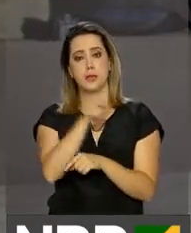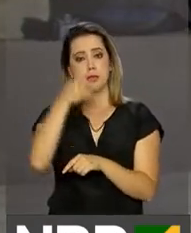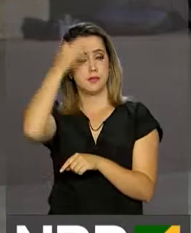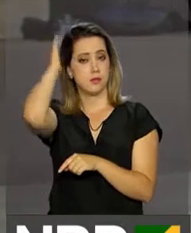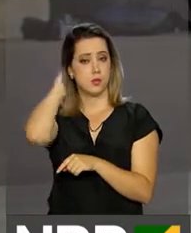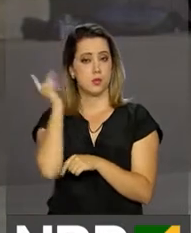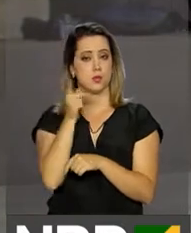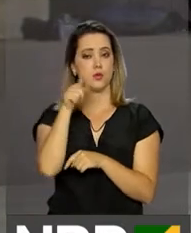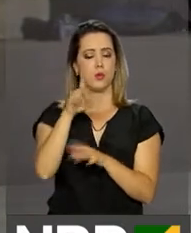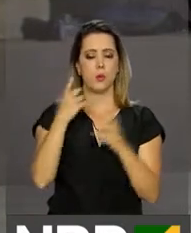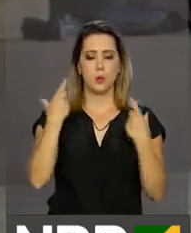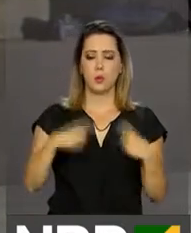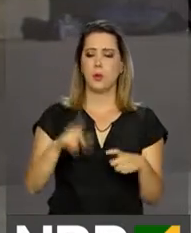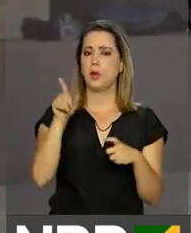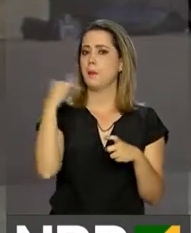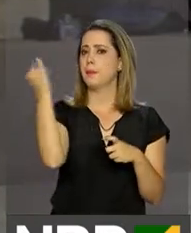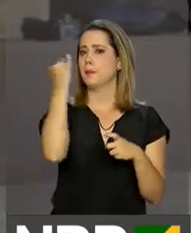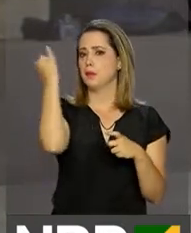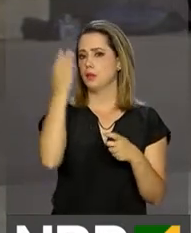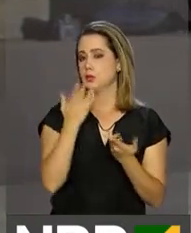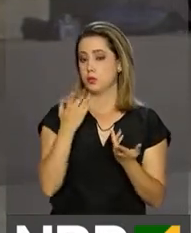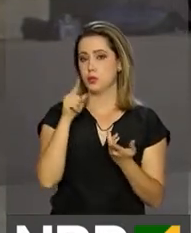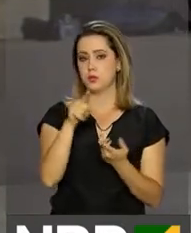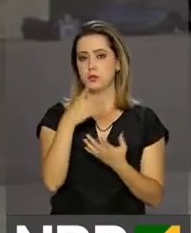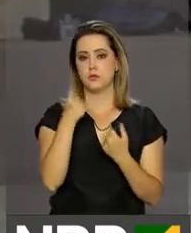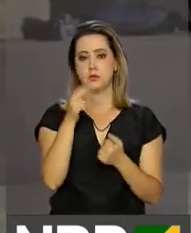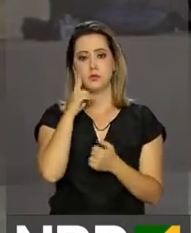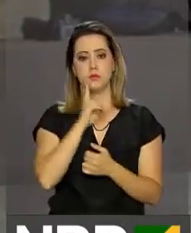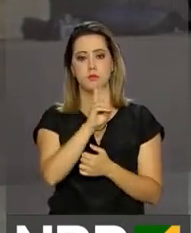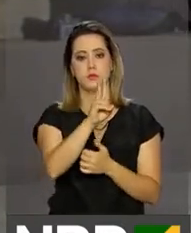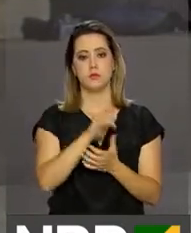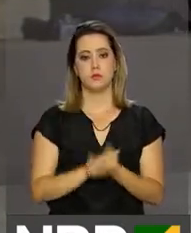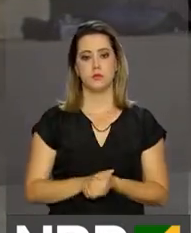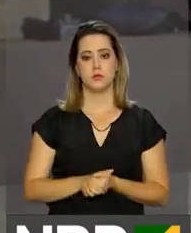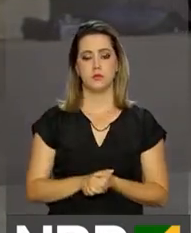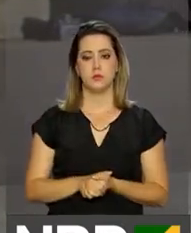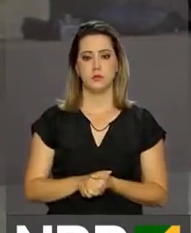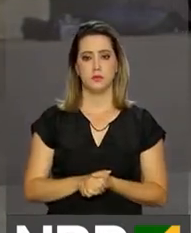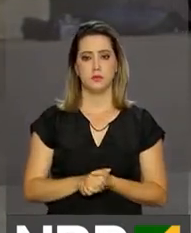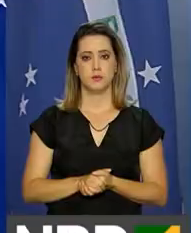Temer, o espaço é privilegiado. Vamos ouvir novamente o porta-voz.